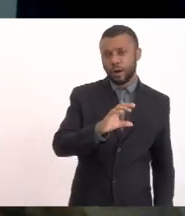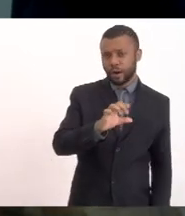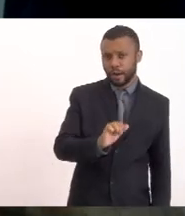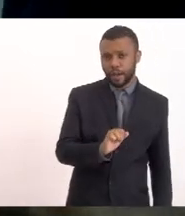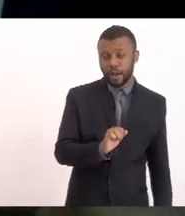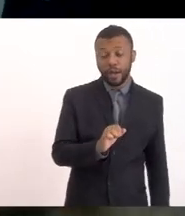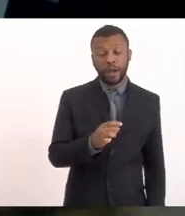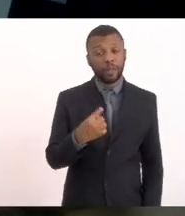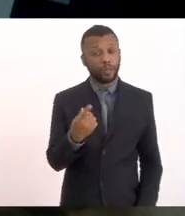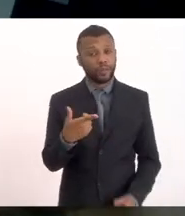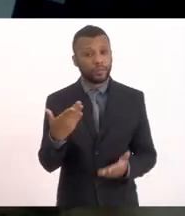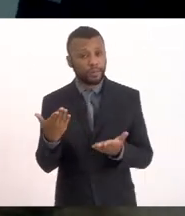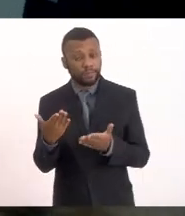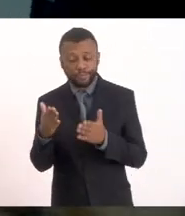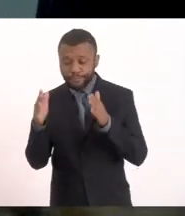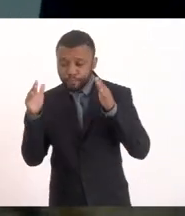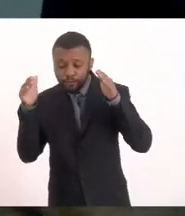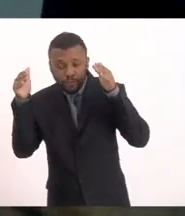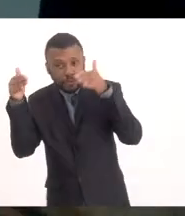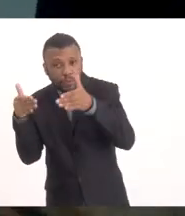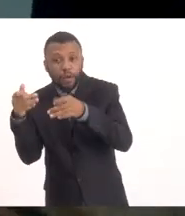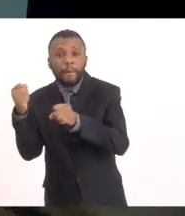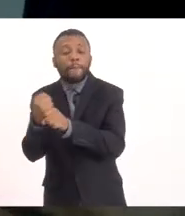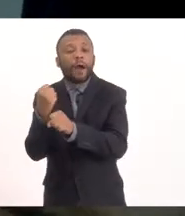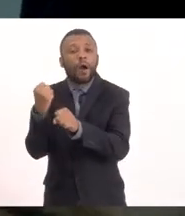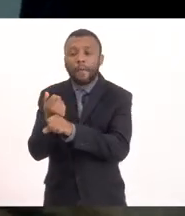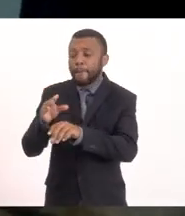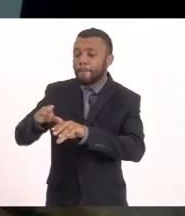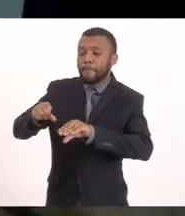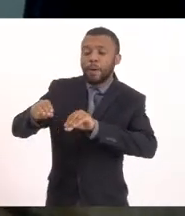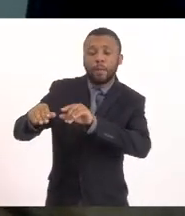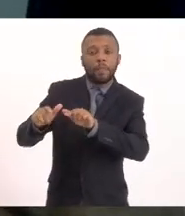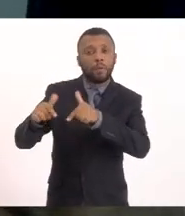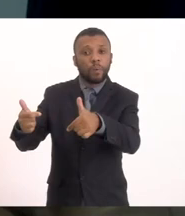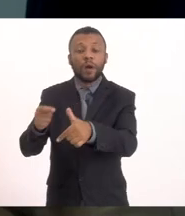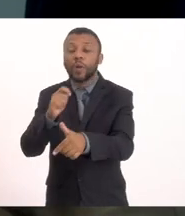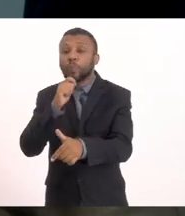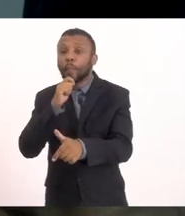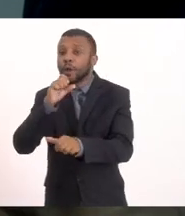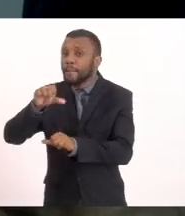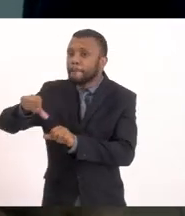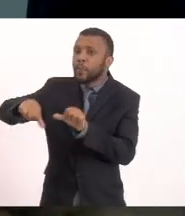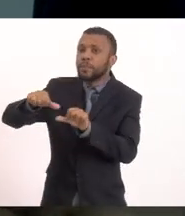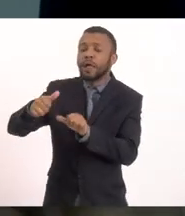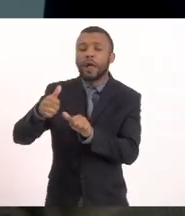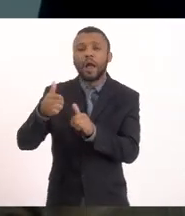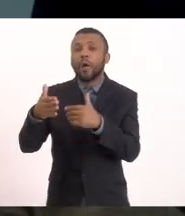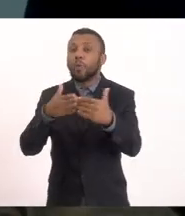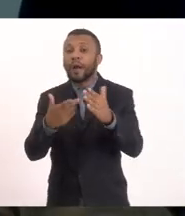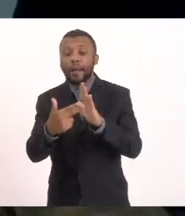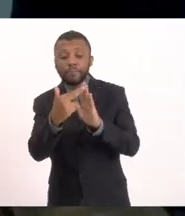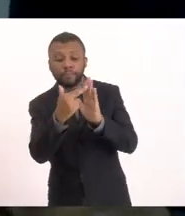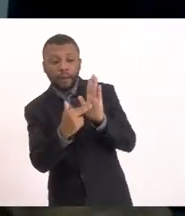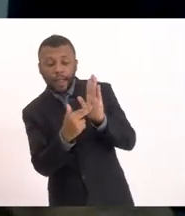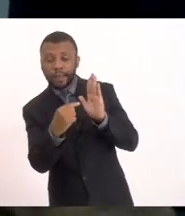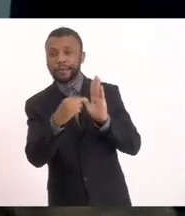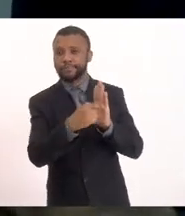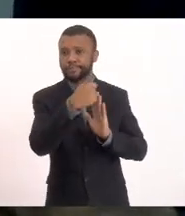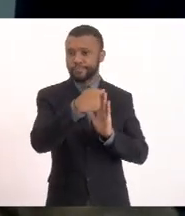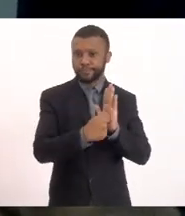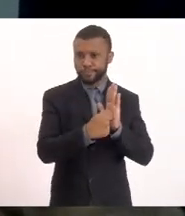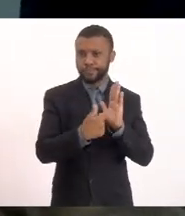Uma intervenção Pontual Sem alterar Qualquer condição Do mole E